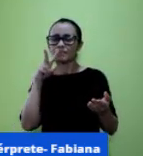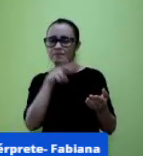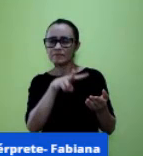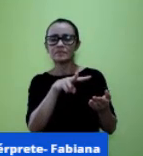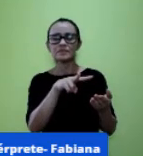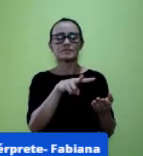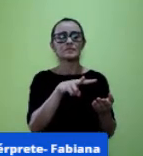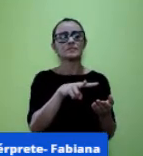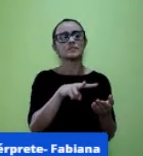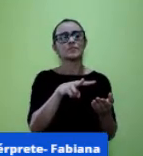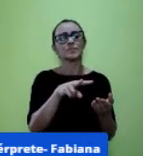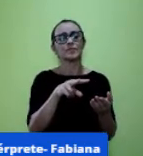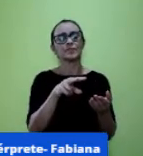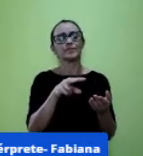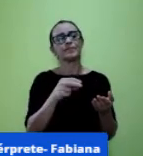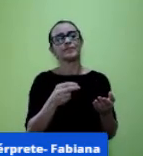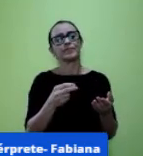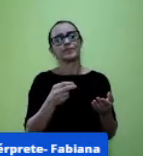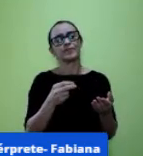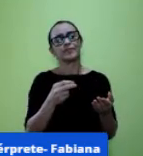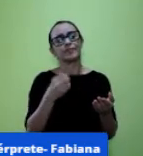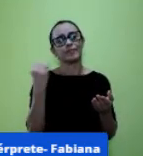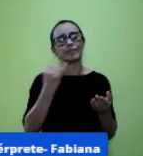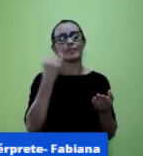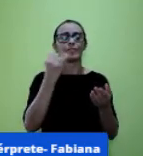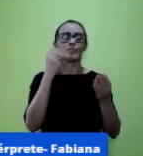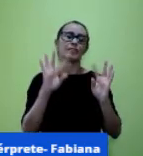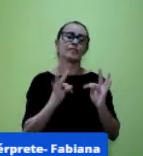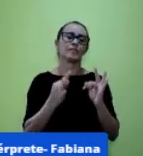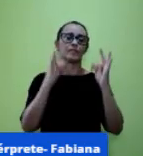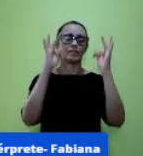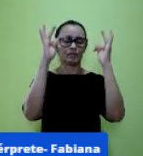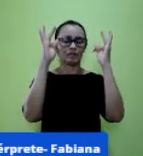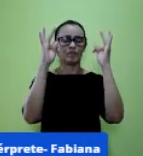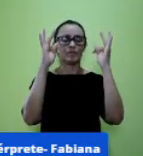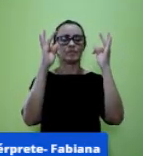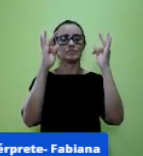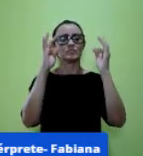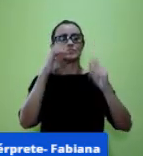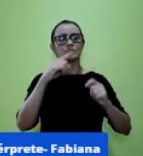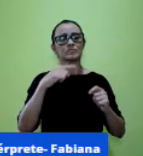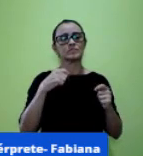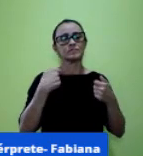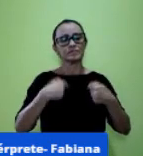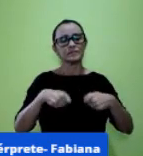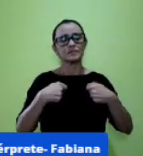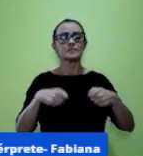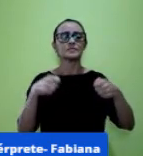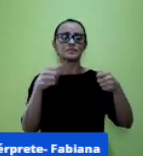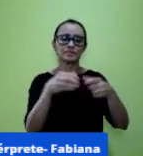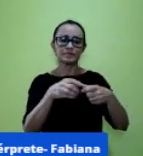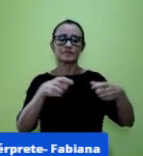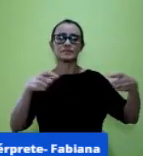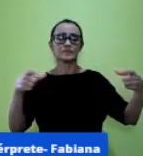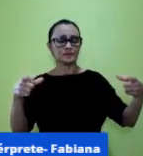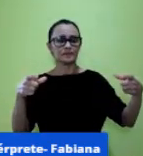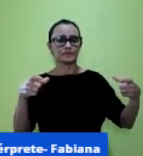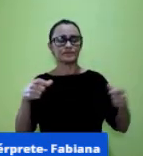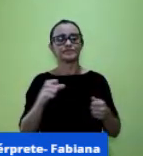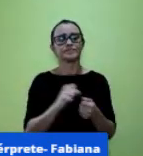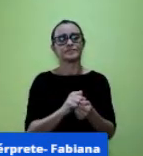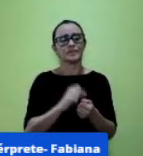visão tecnológica nós precisamos crescer e crescer dentro disso não é fácil né